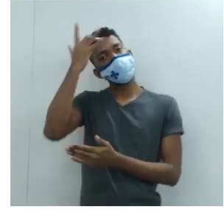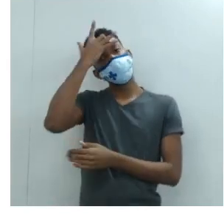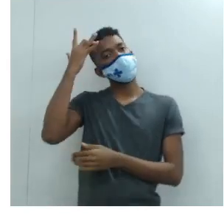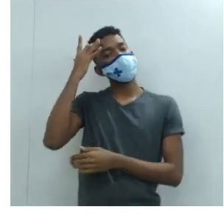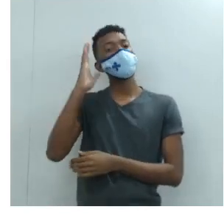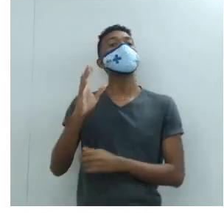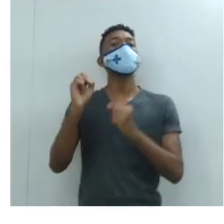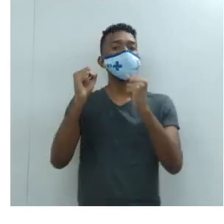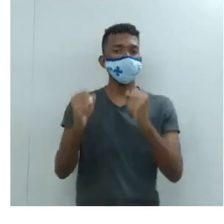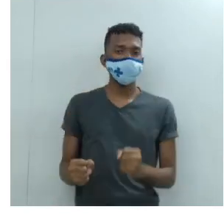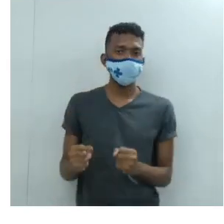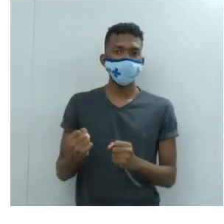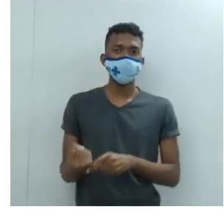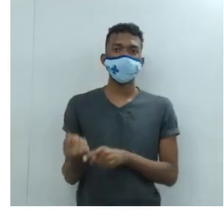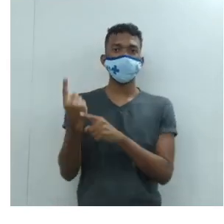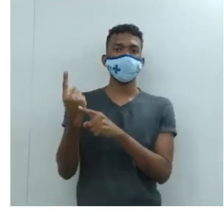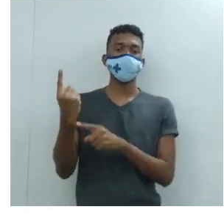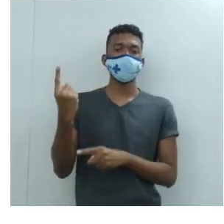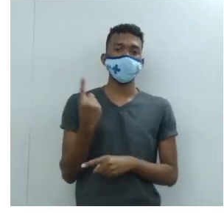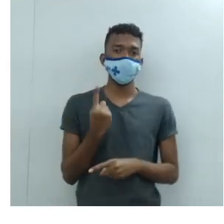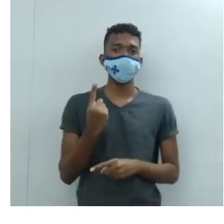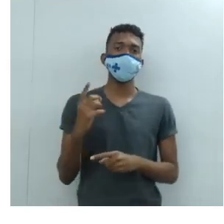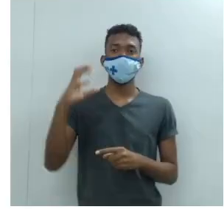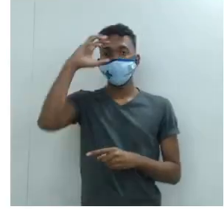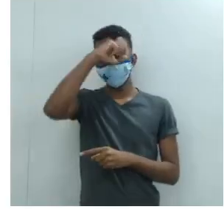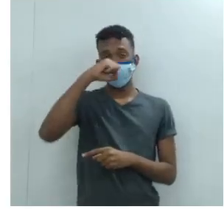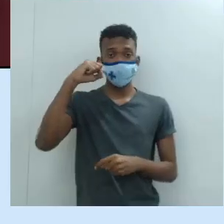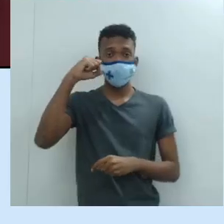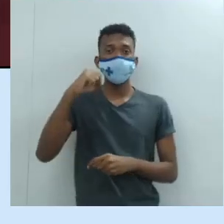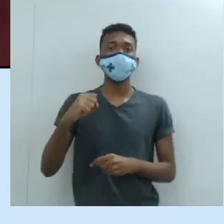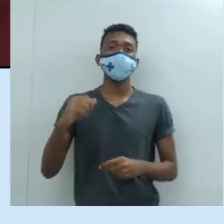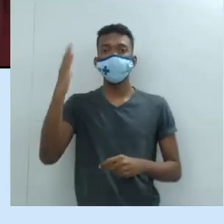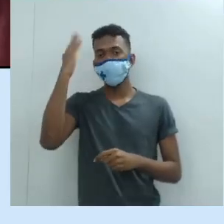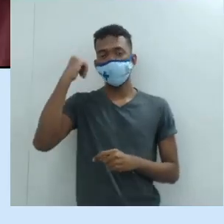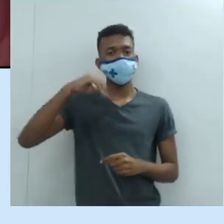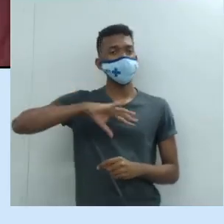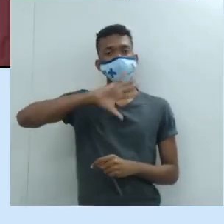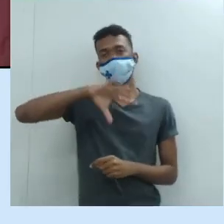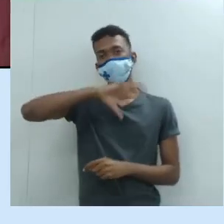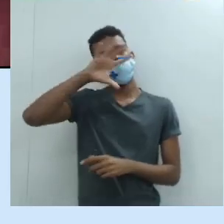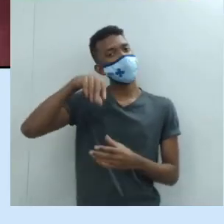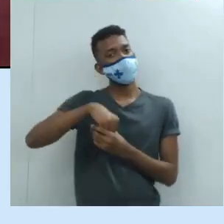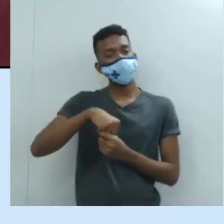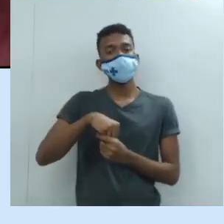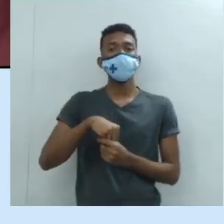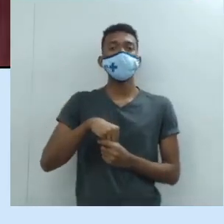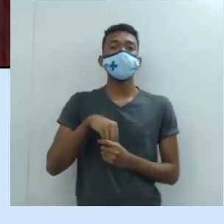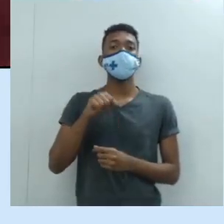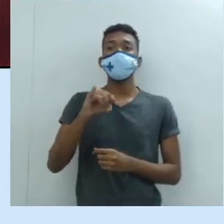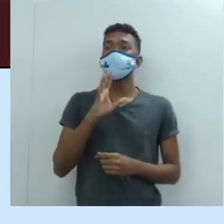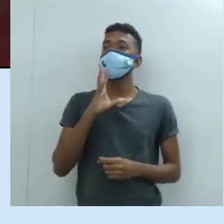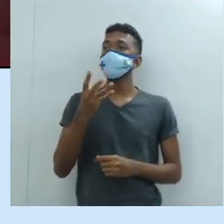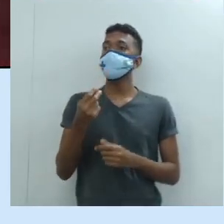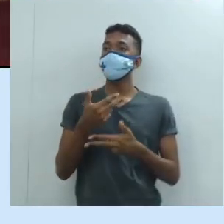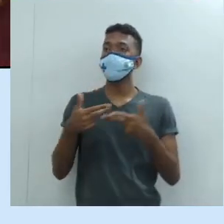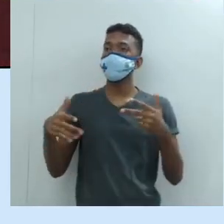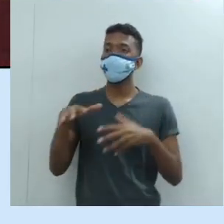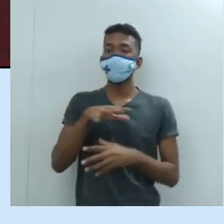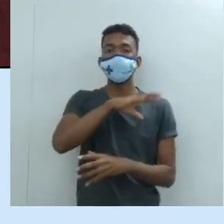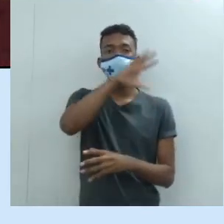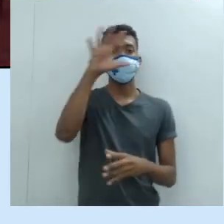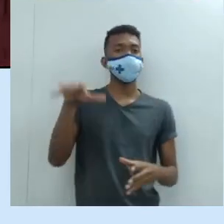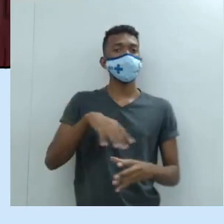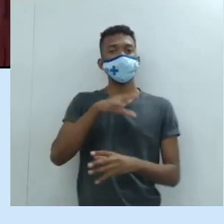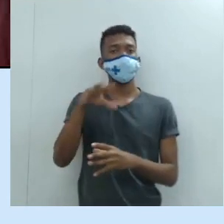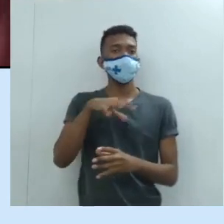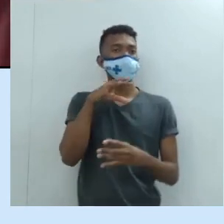poderia vir a aprender e a saber tudo o que se pensia. O que